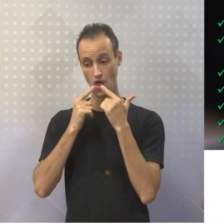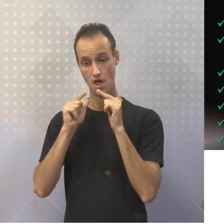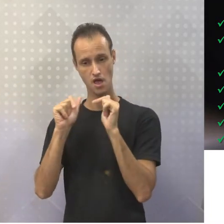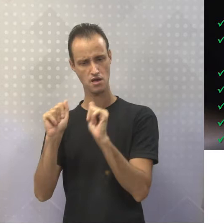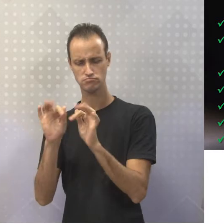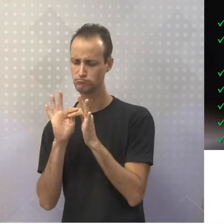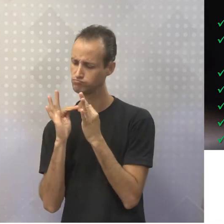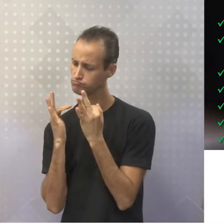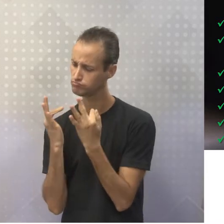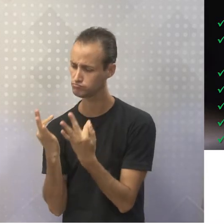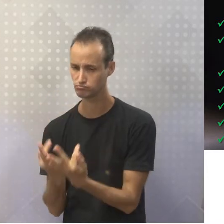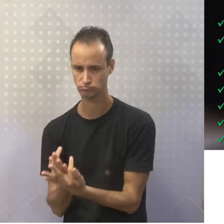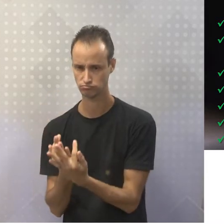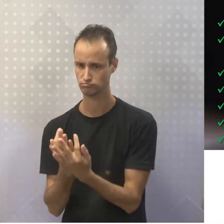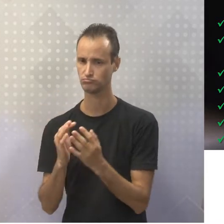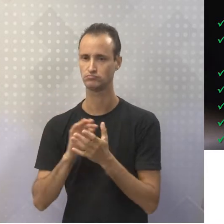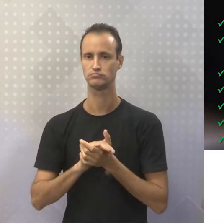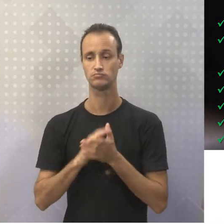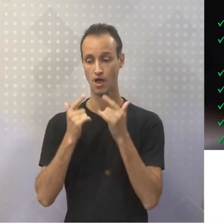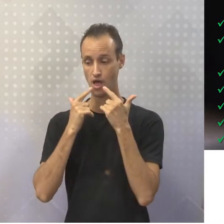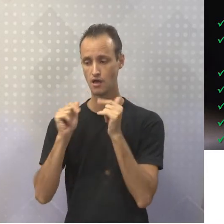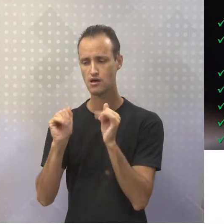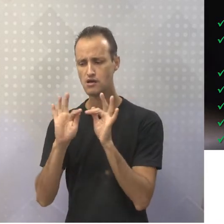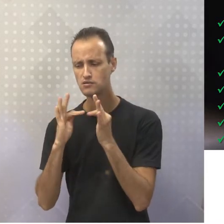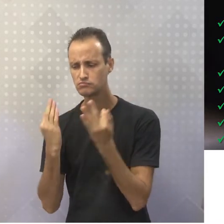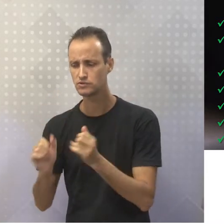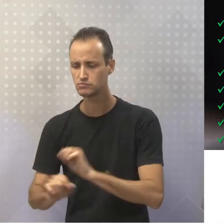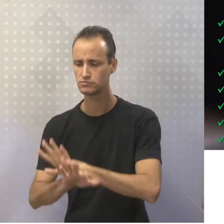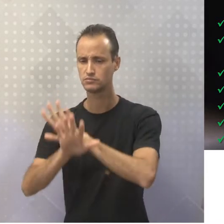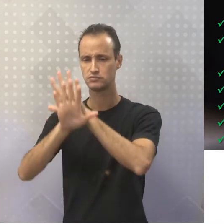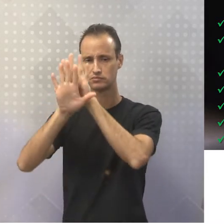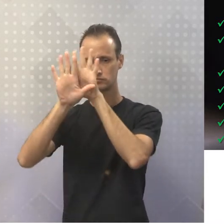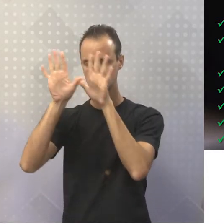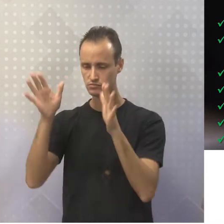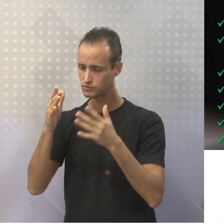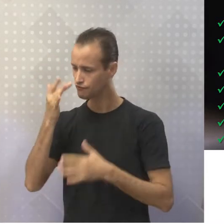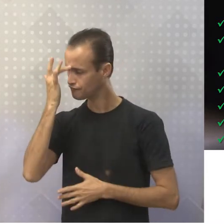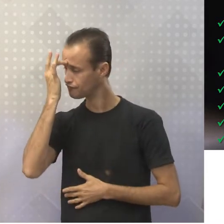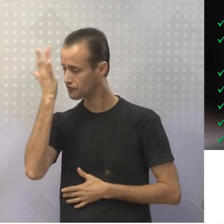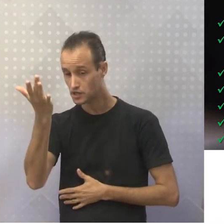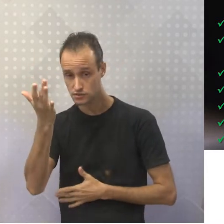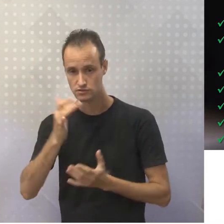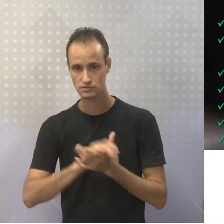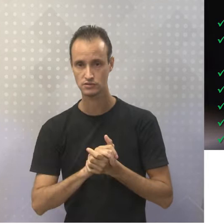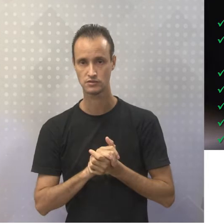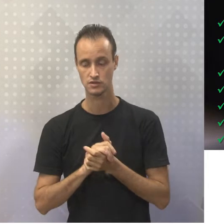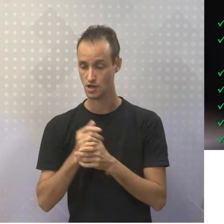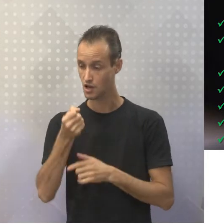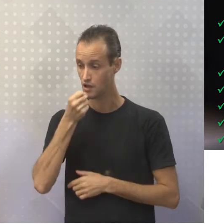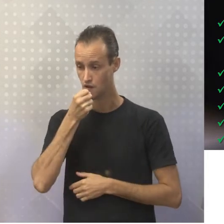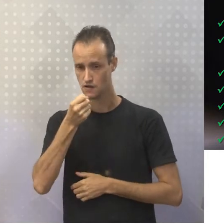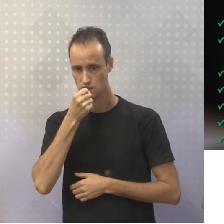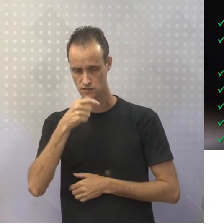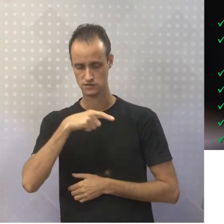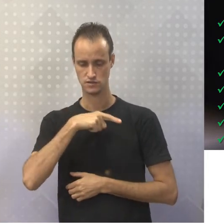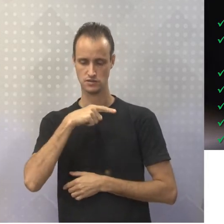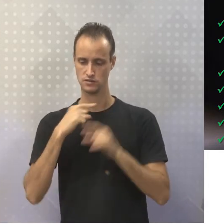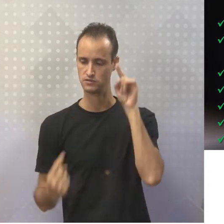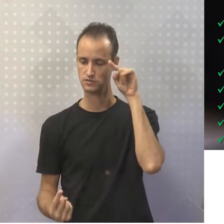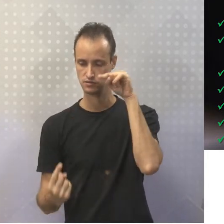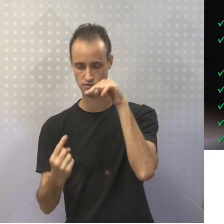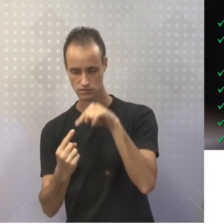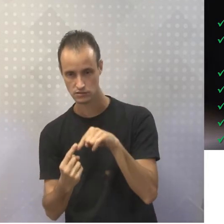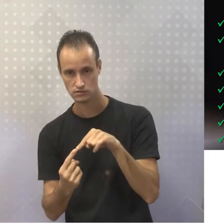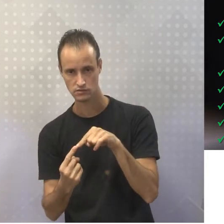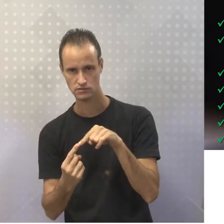Linguagem simples, né? A próxima. Linguagem simples, clara e dinâmica. Então, a gente vê que a reportagem, ela tem essa função de